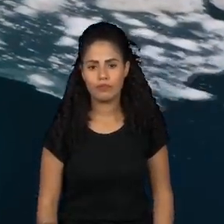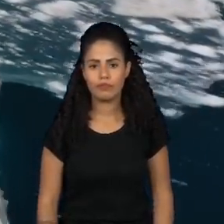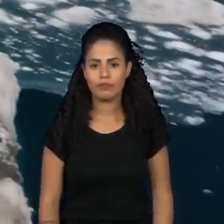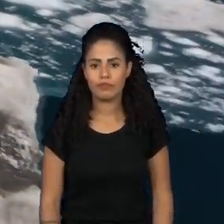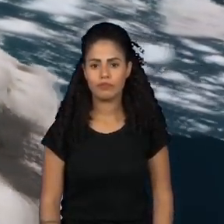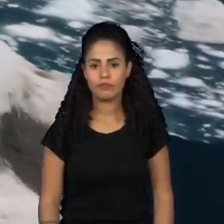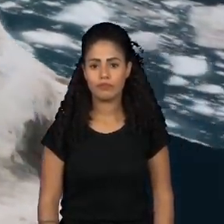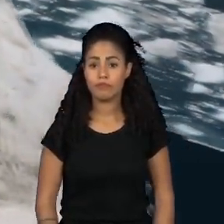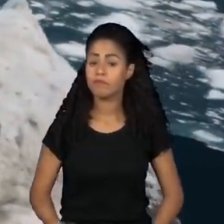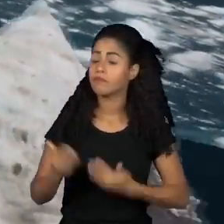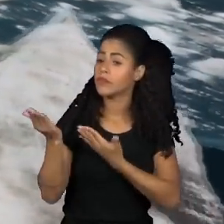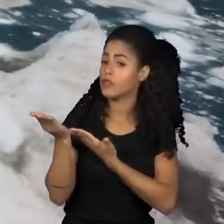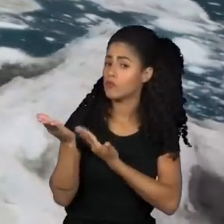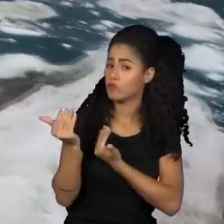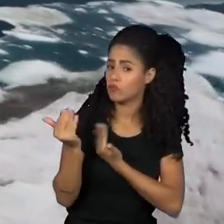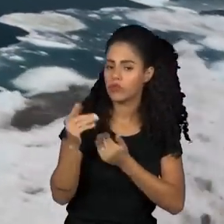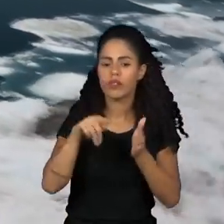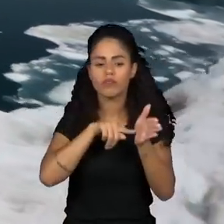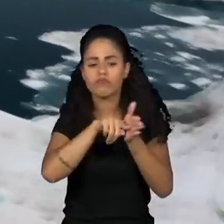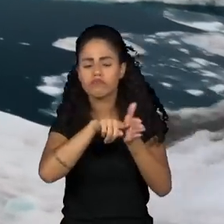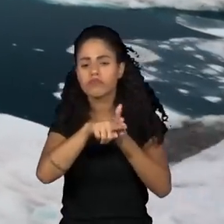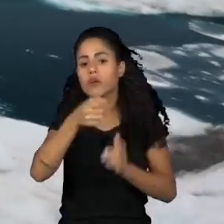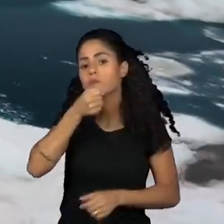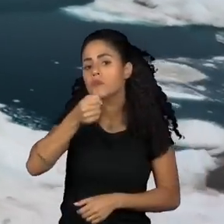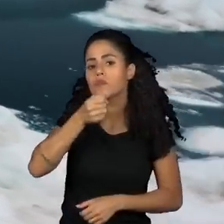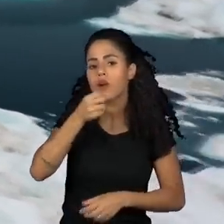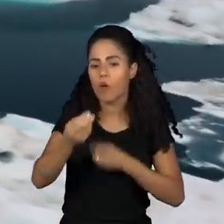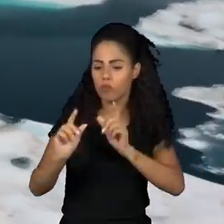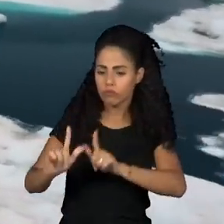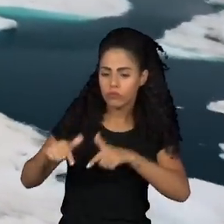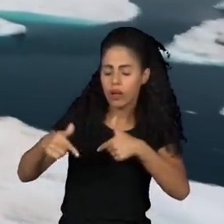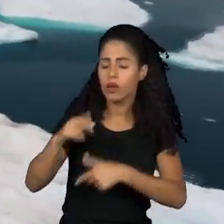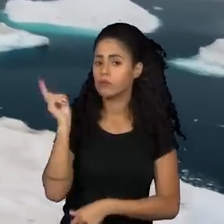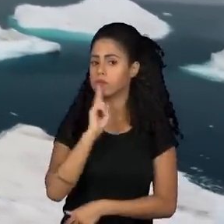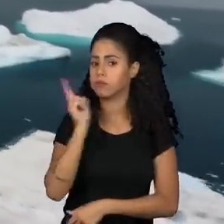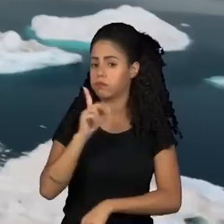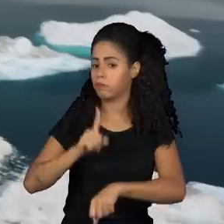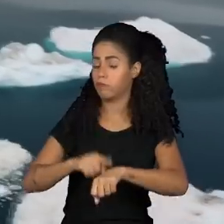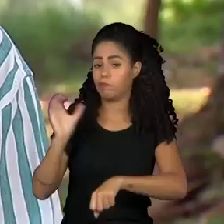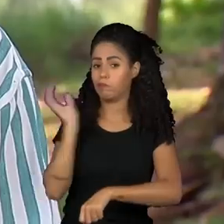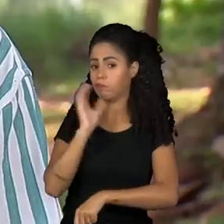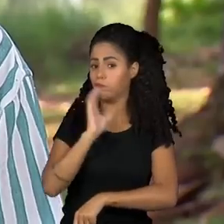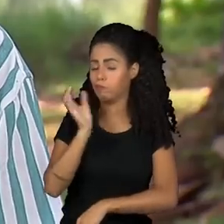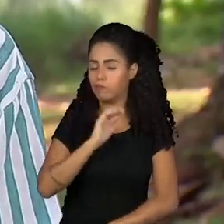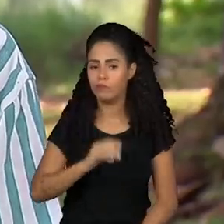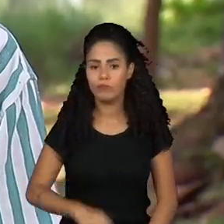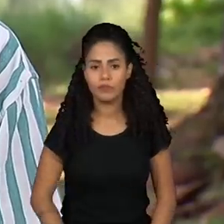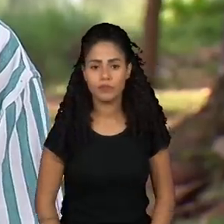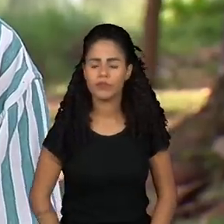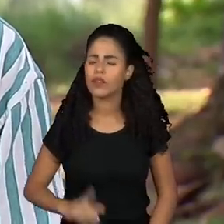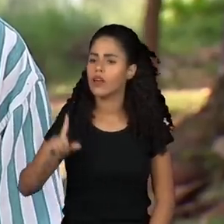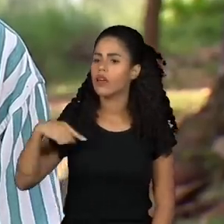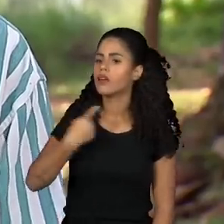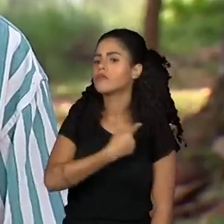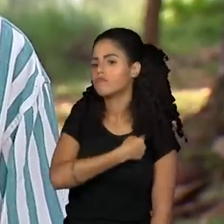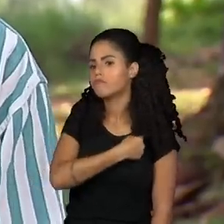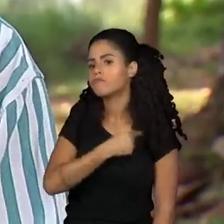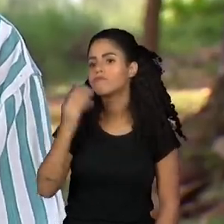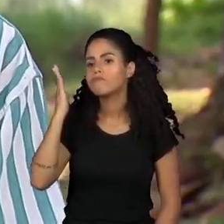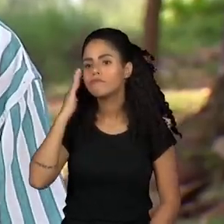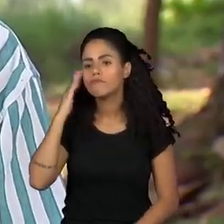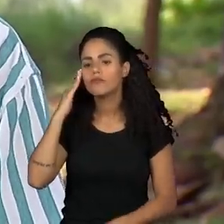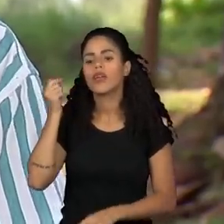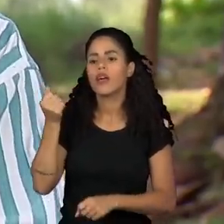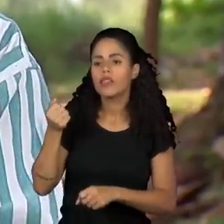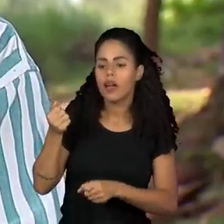Para a juventude ouvida na pesquisa, agir é urgente. Eu acho que a gente, tendo acesso